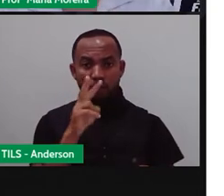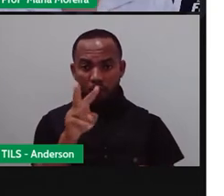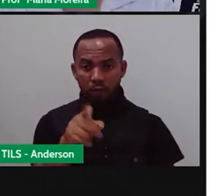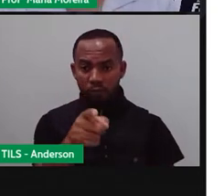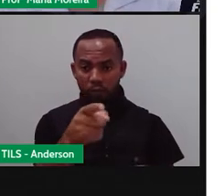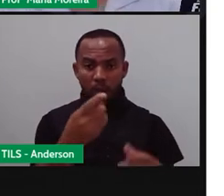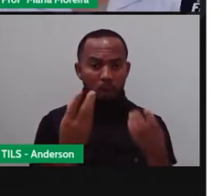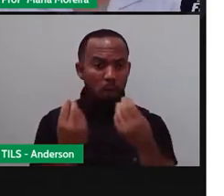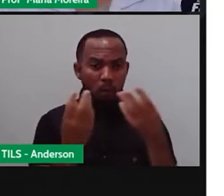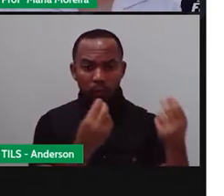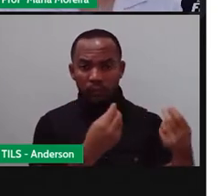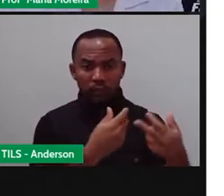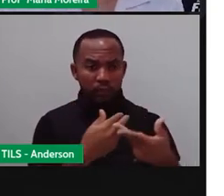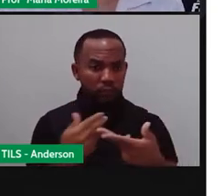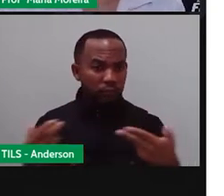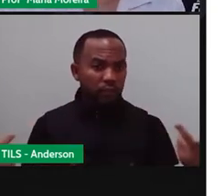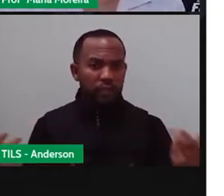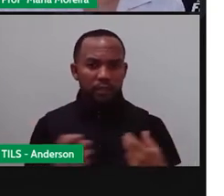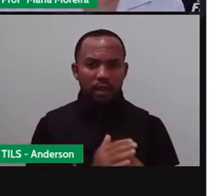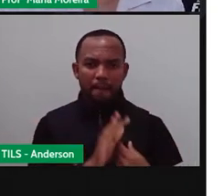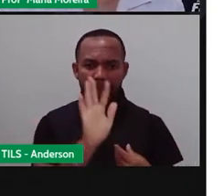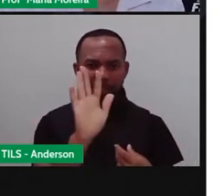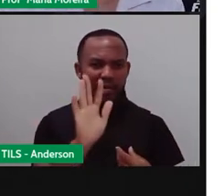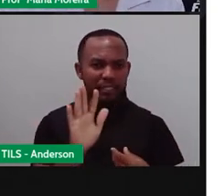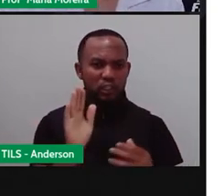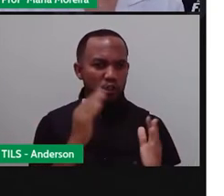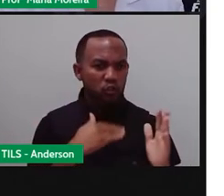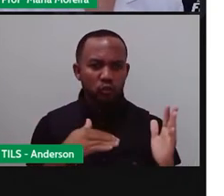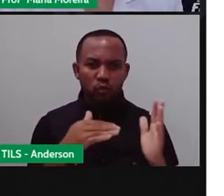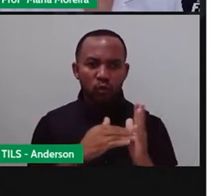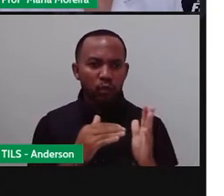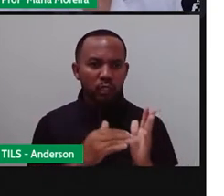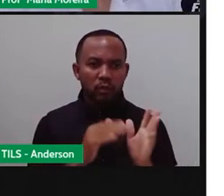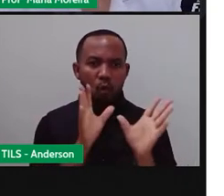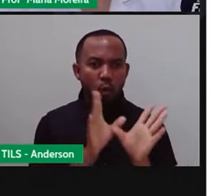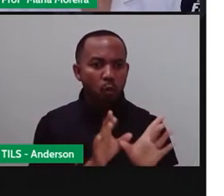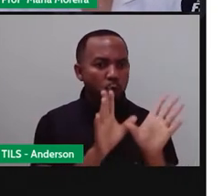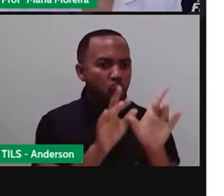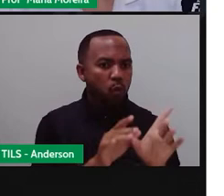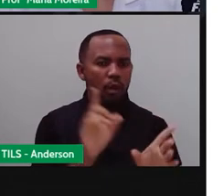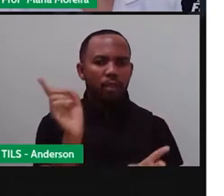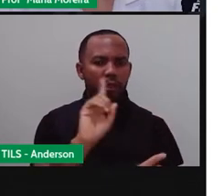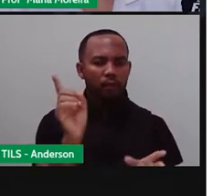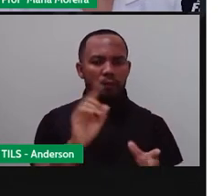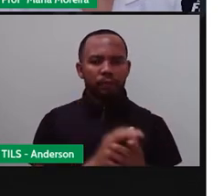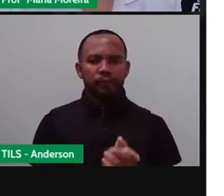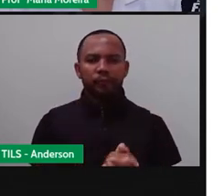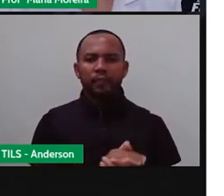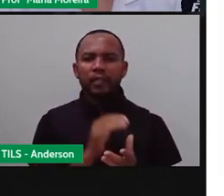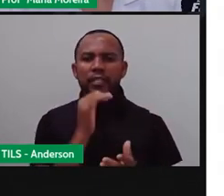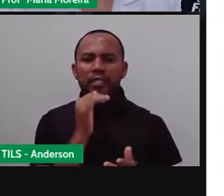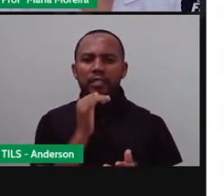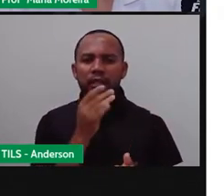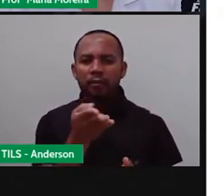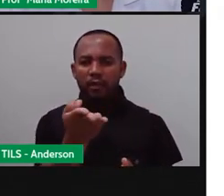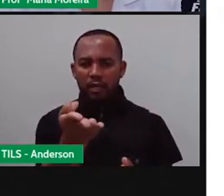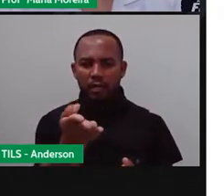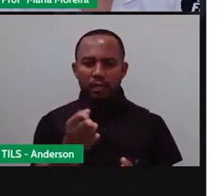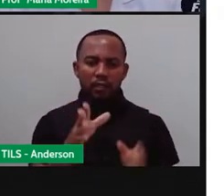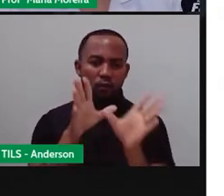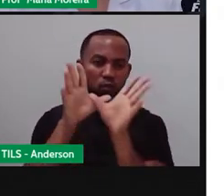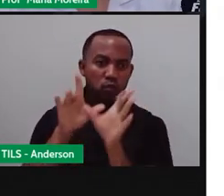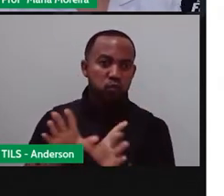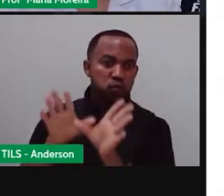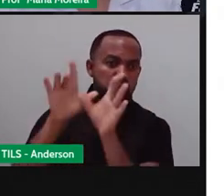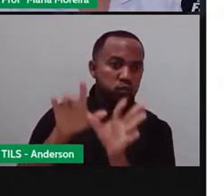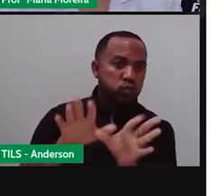muitas espécies. Isso não quer dizer que nem todas voam, não é isso? Bom, exemplos aí de aves que voam. A cegonha,